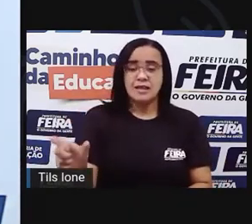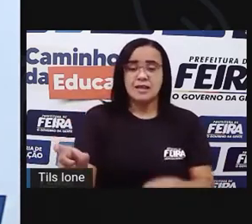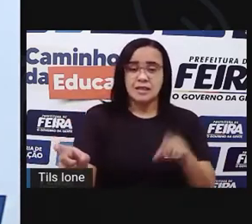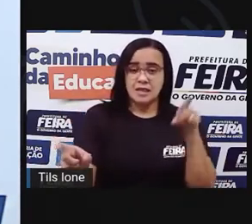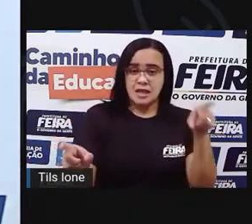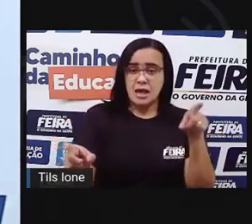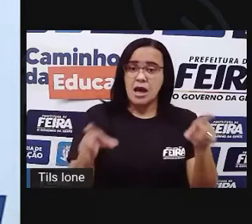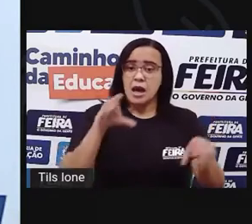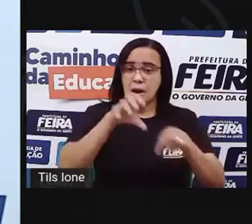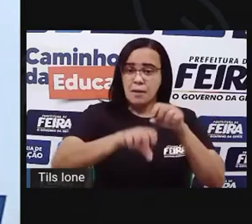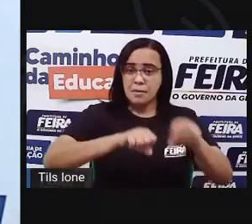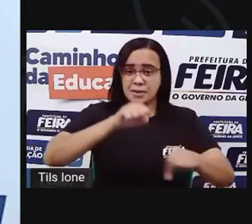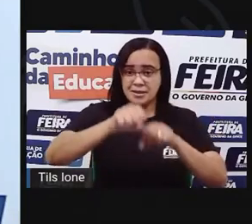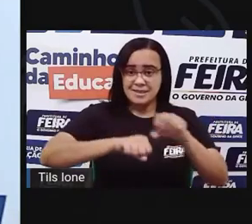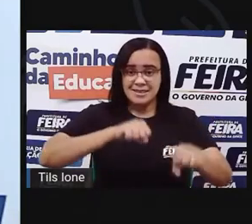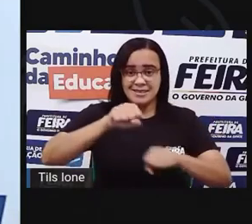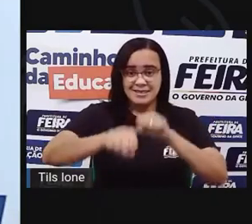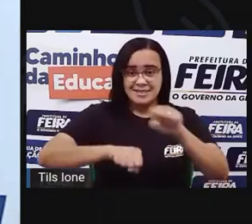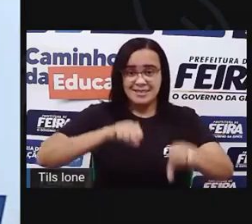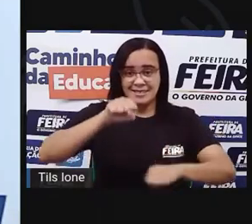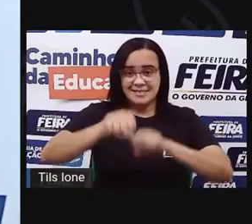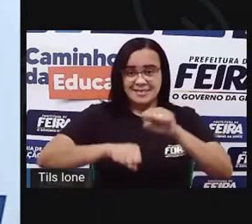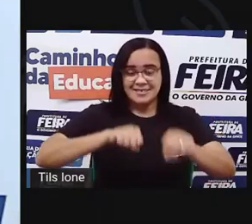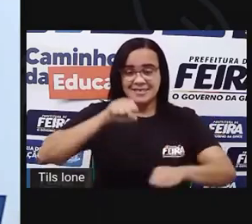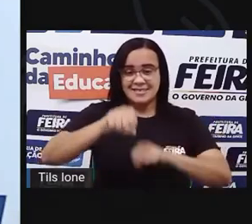dela. Papai Yumi.